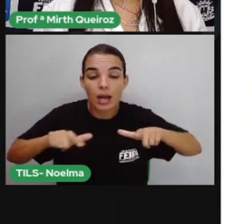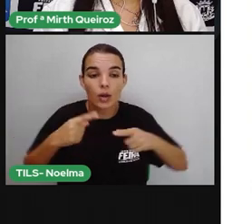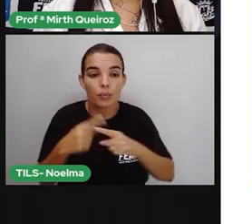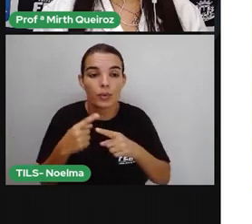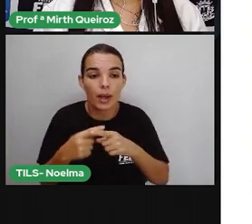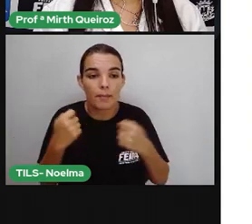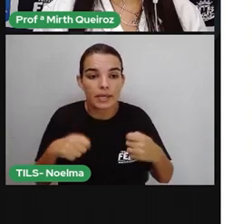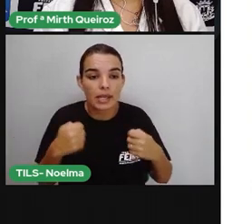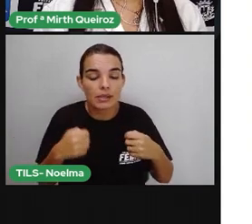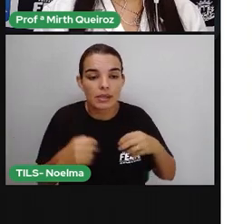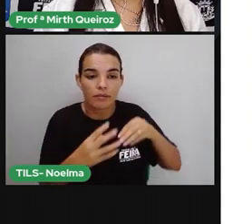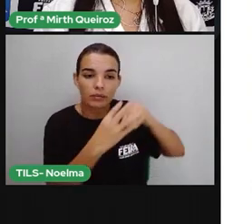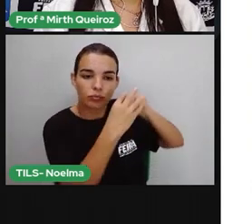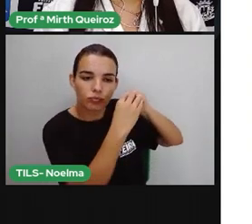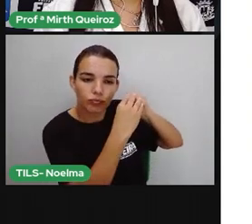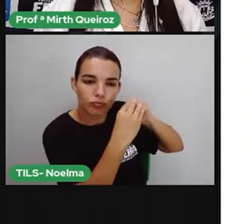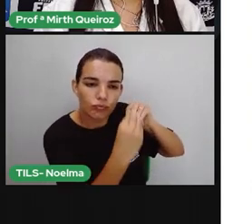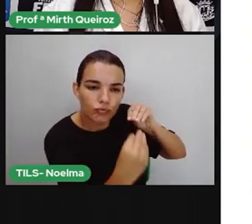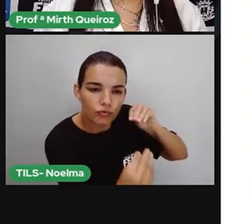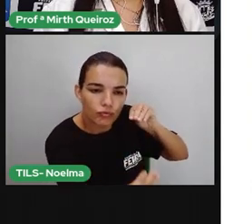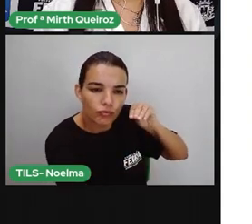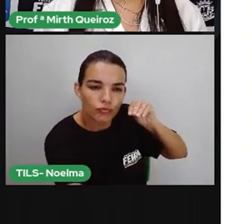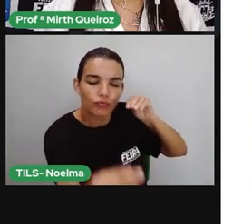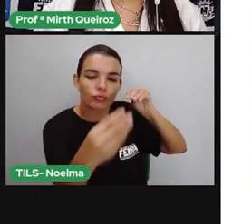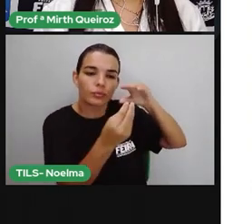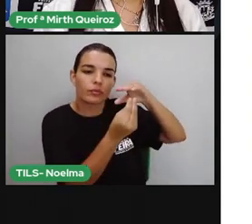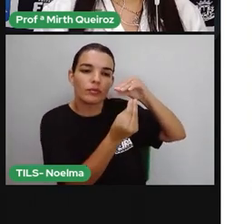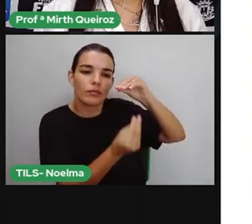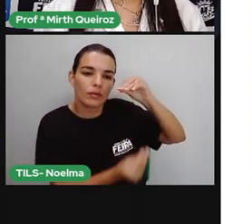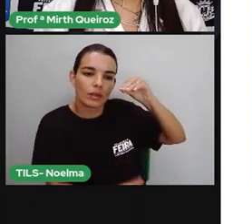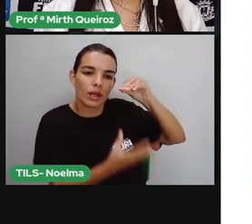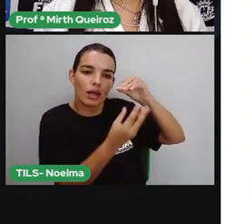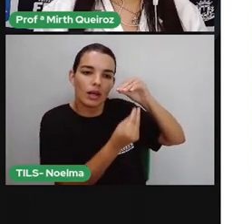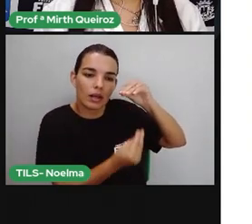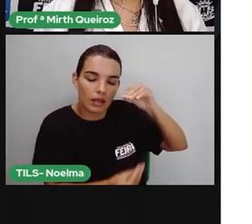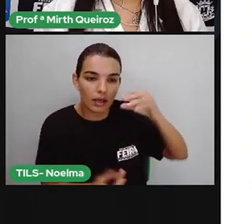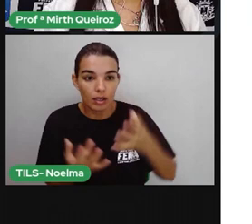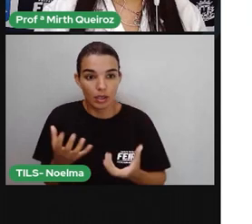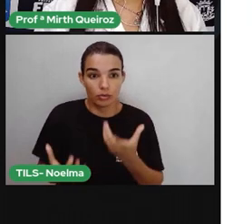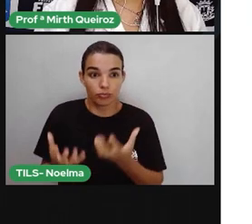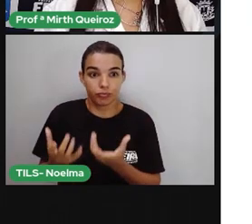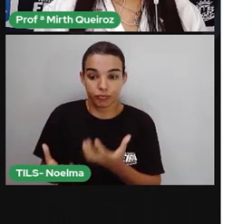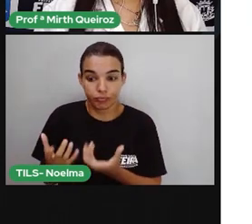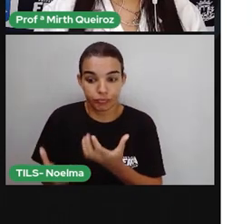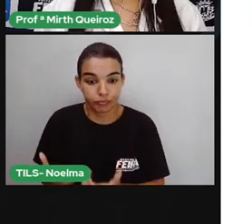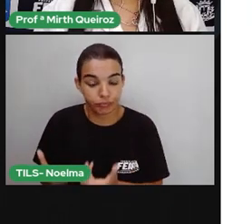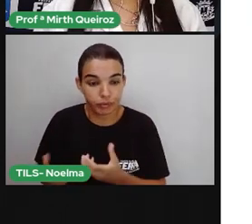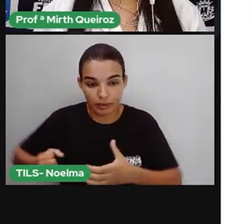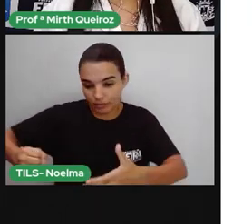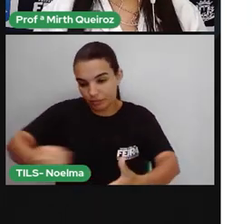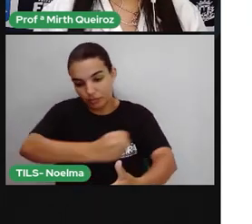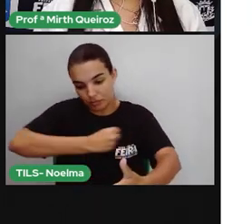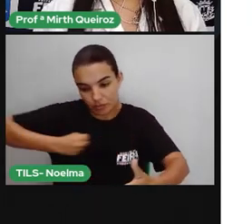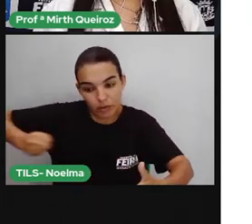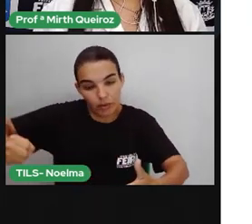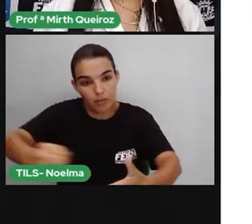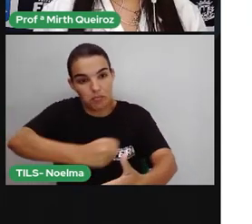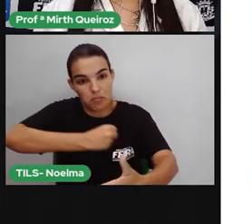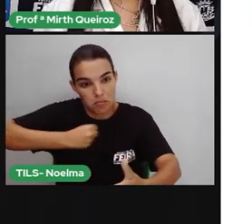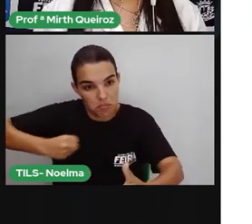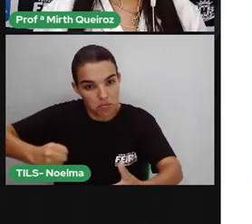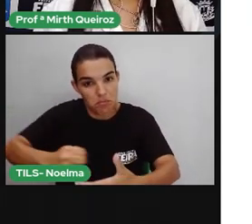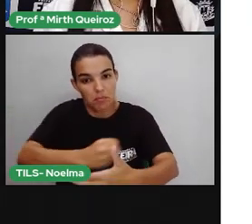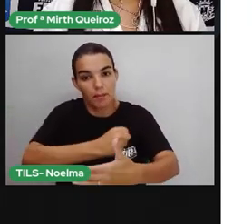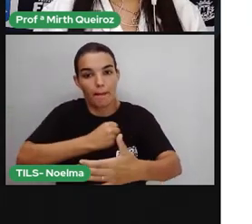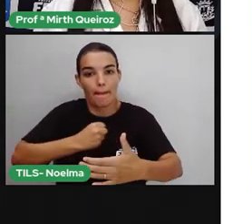caldo, a garapa. As fornalhas, onde o caldo da cana era fervido, purificado em tachos de cobre. A